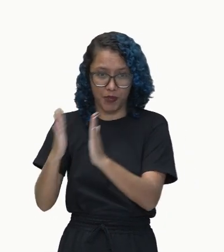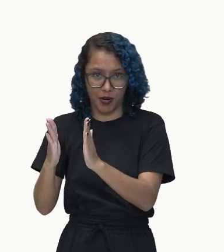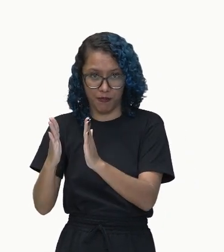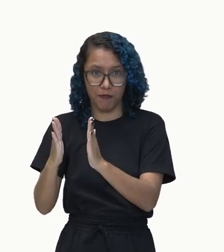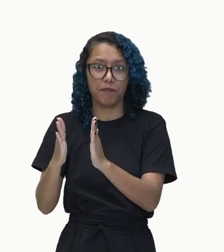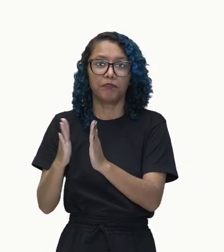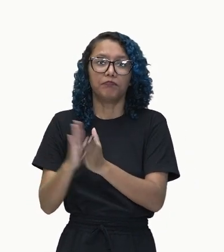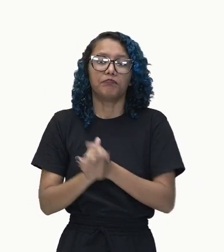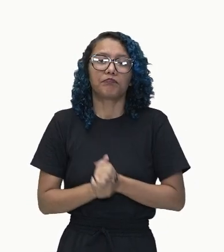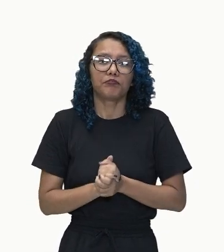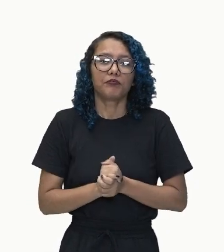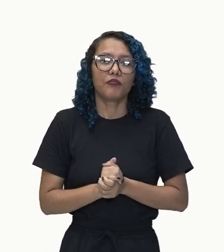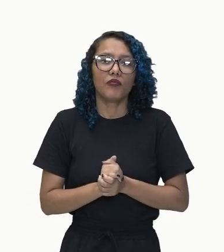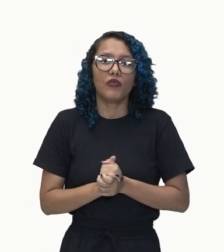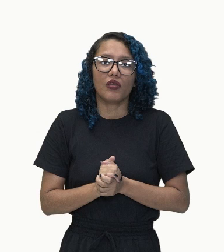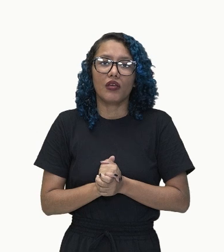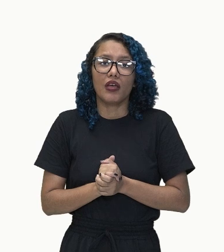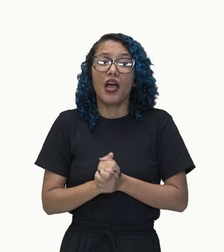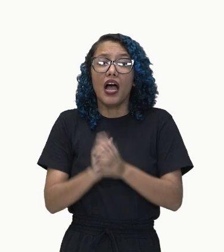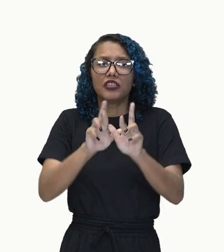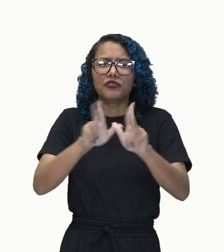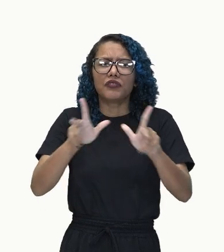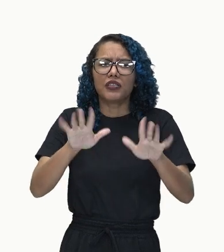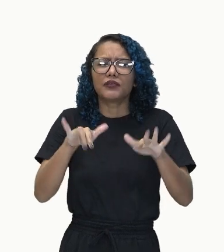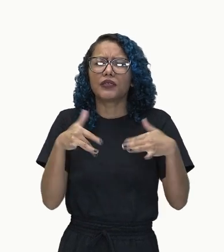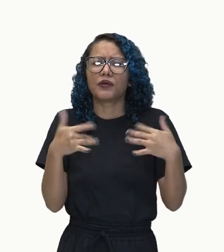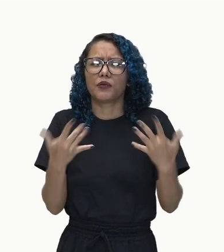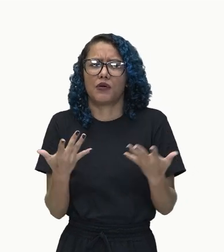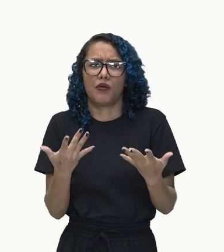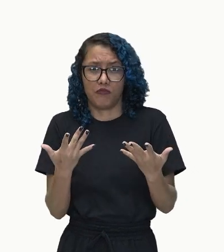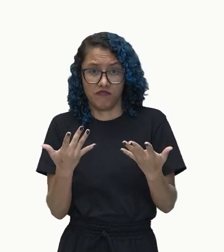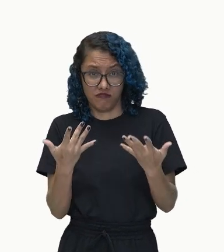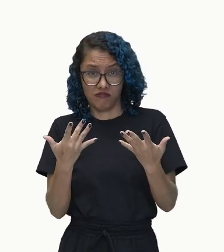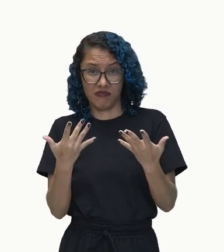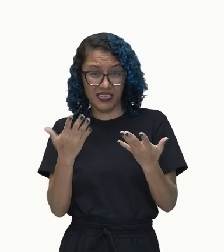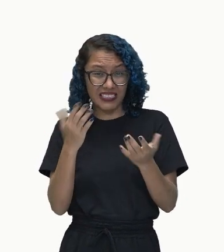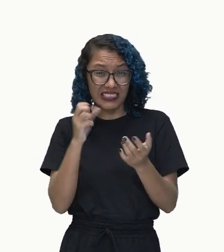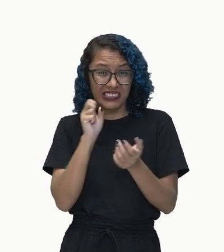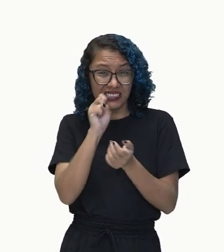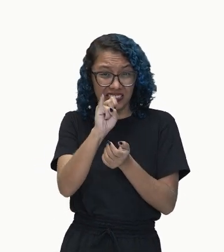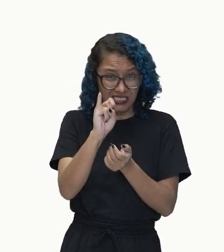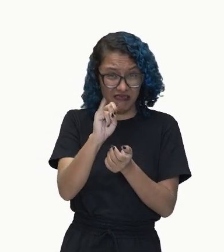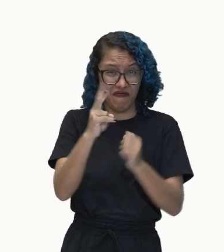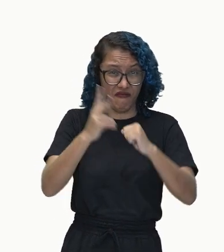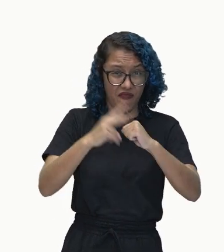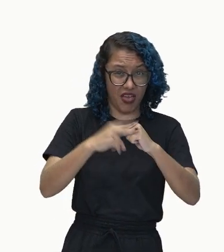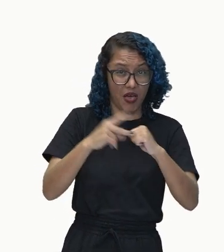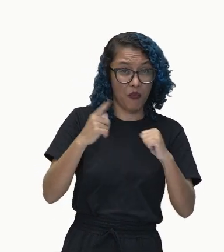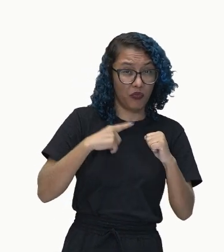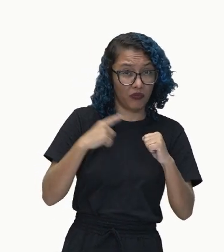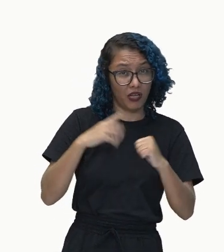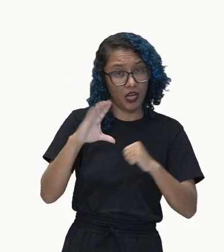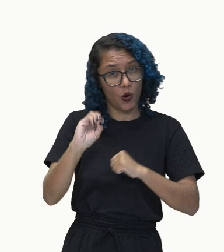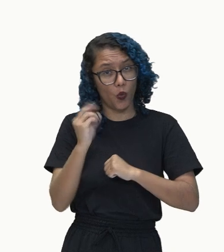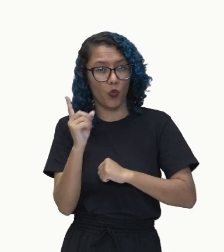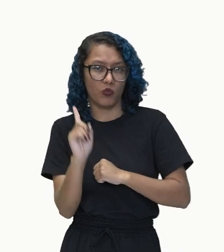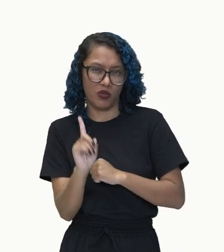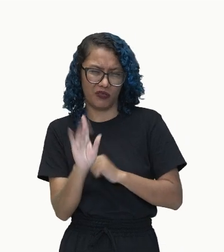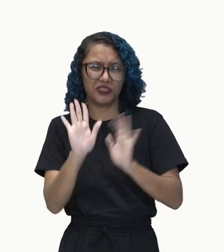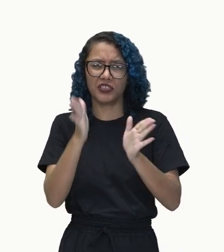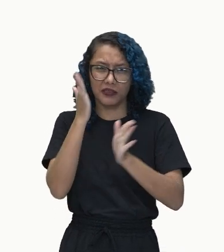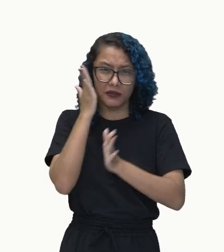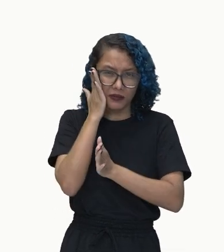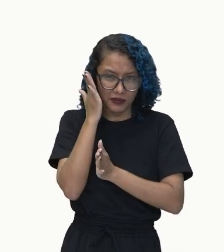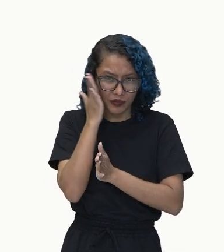A diferença entre esses dois termos está na presença ou na ausência do verbo, que já conhecemos.